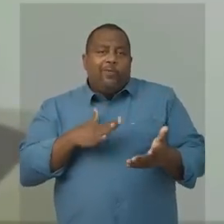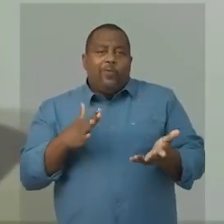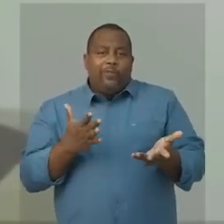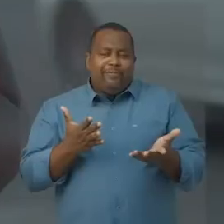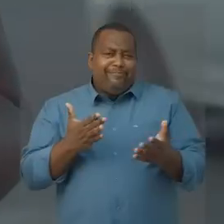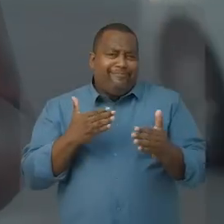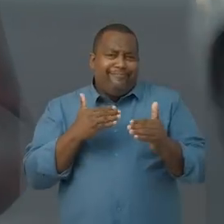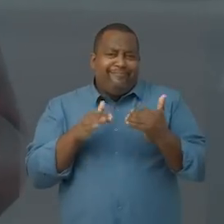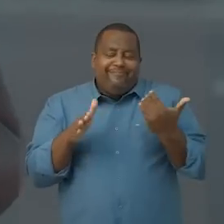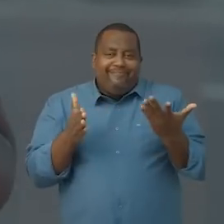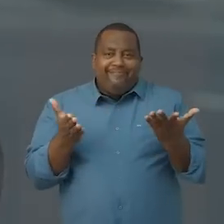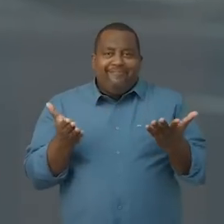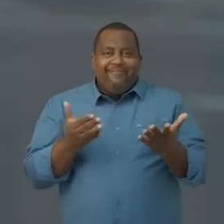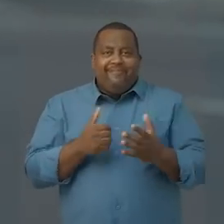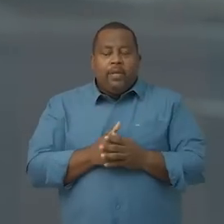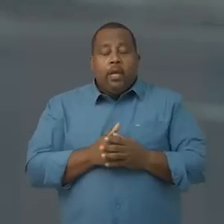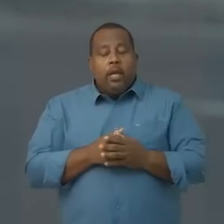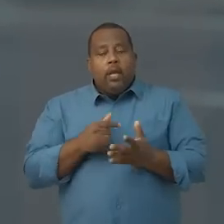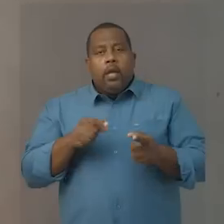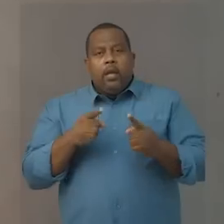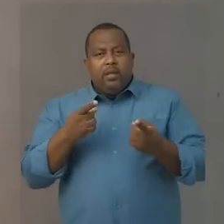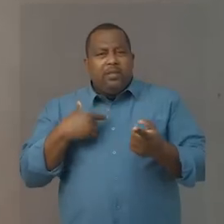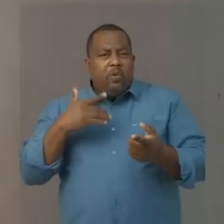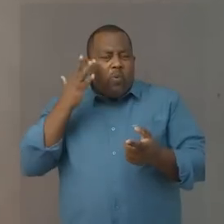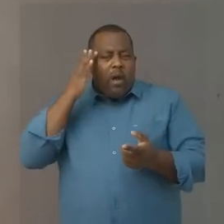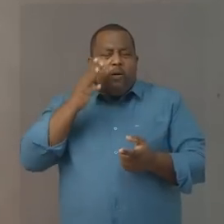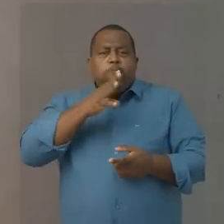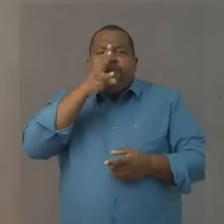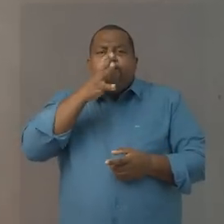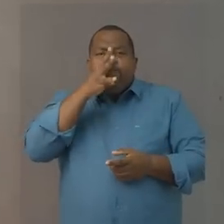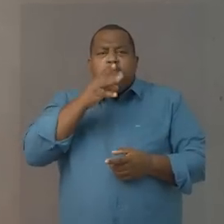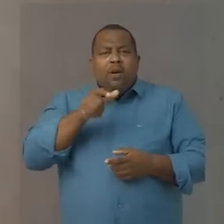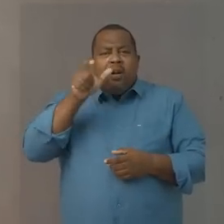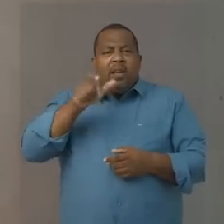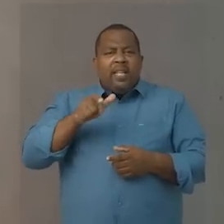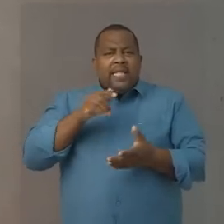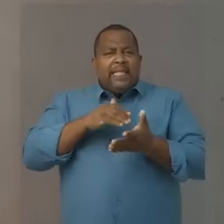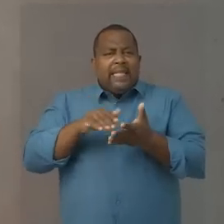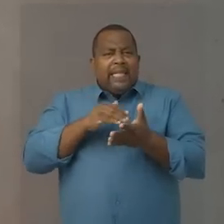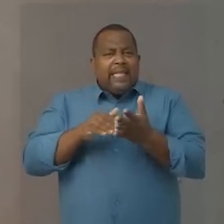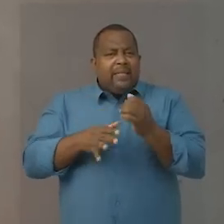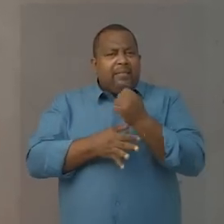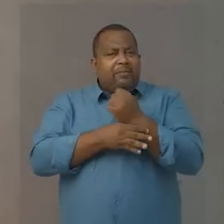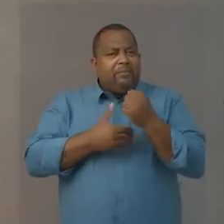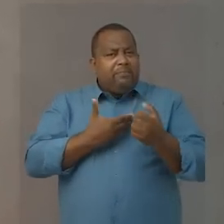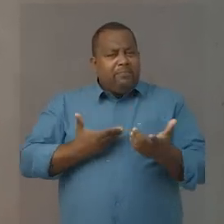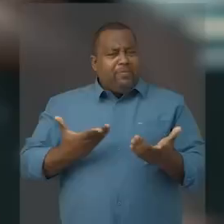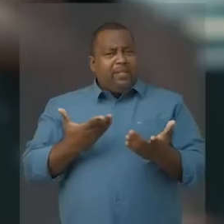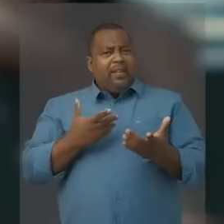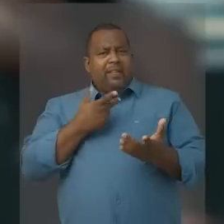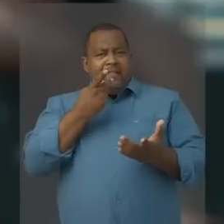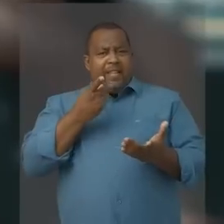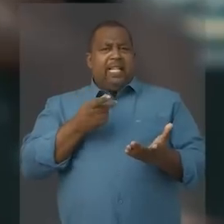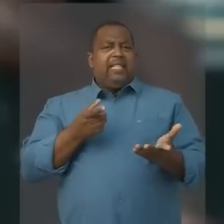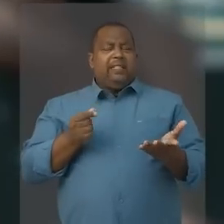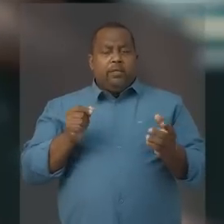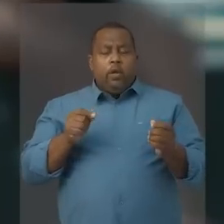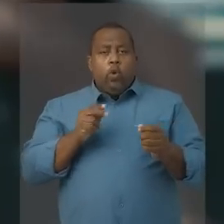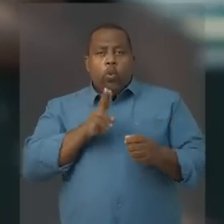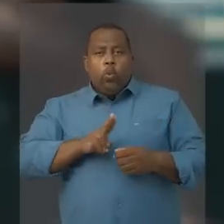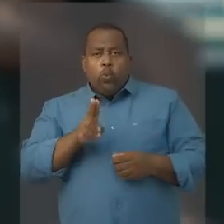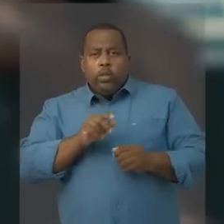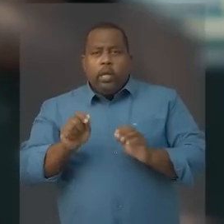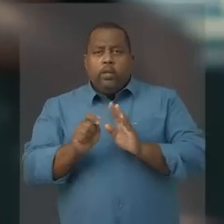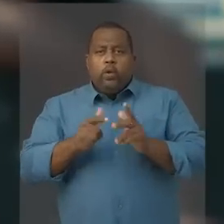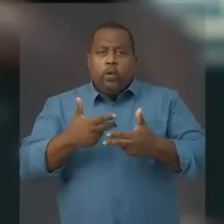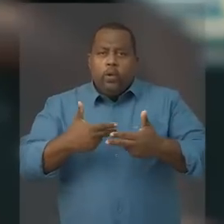não gosto? Não faz sentido isso. Eu acho um absurdo o secretário de Segurança falar isso. Para você usar